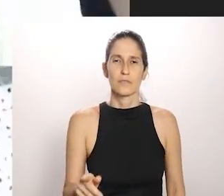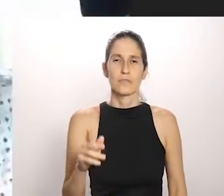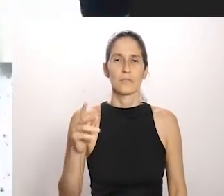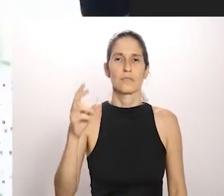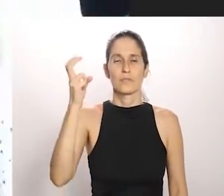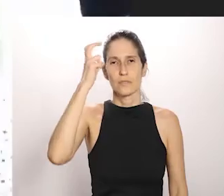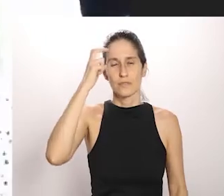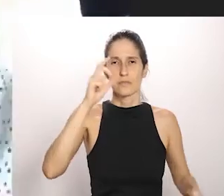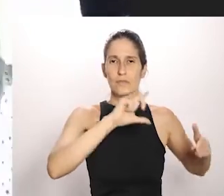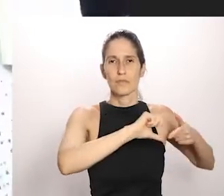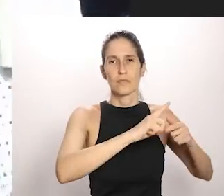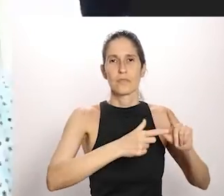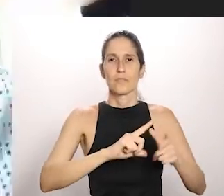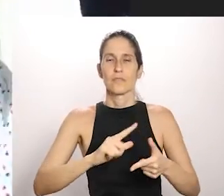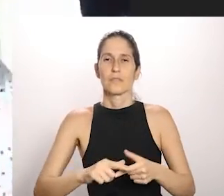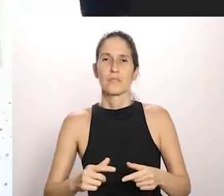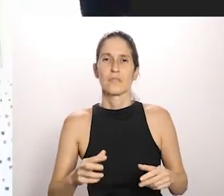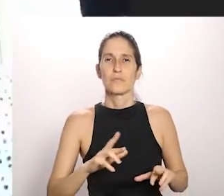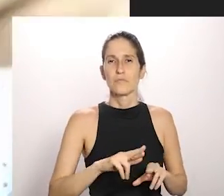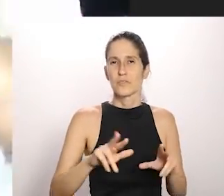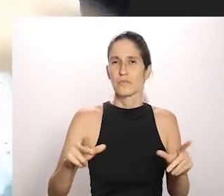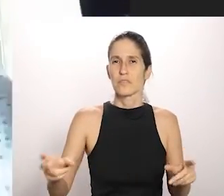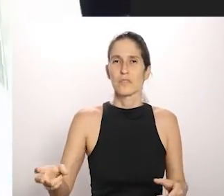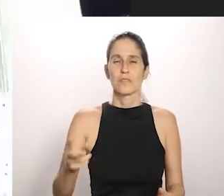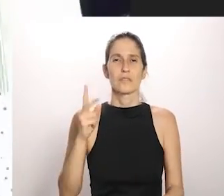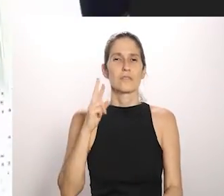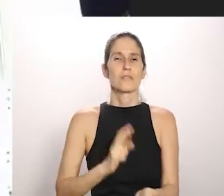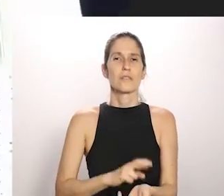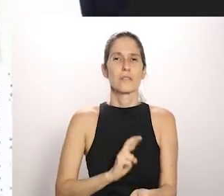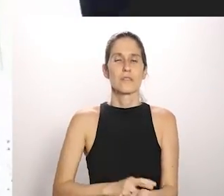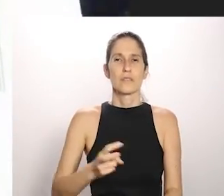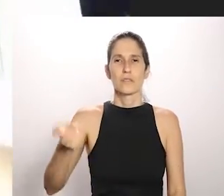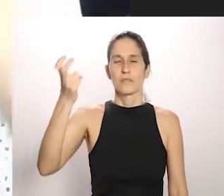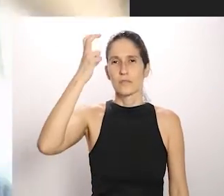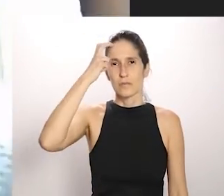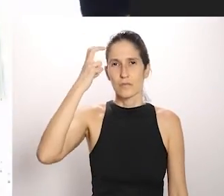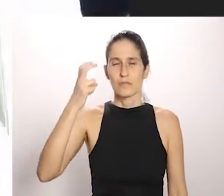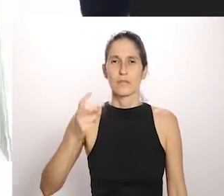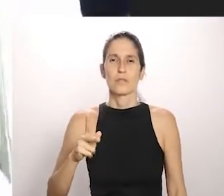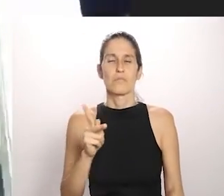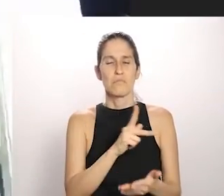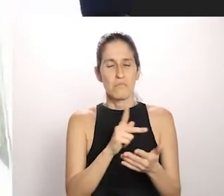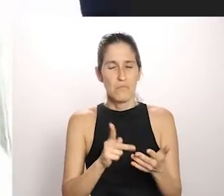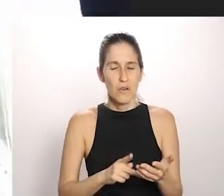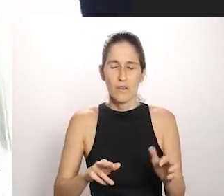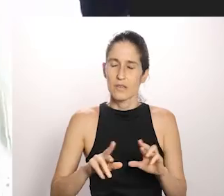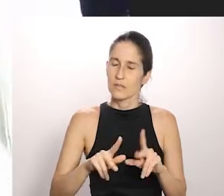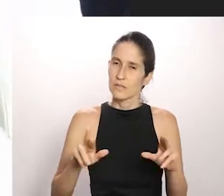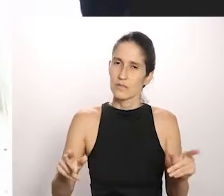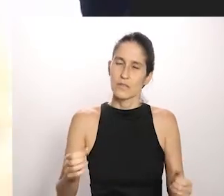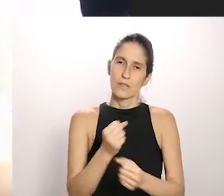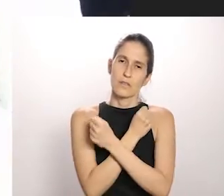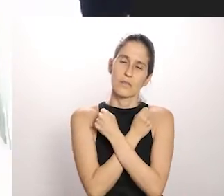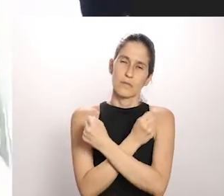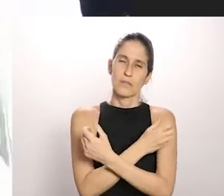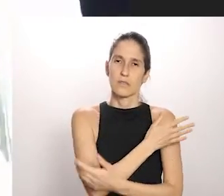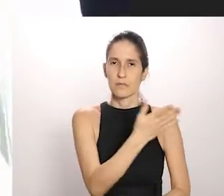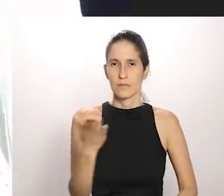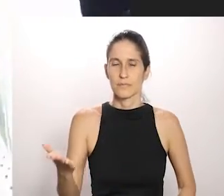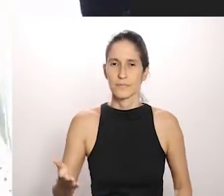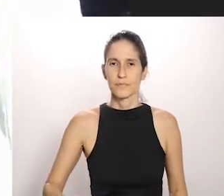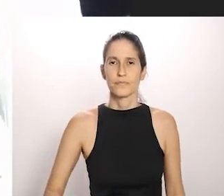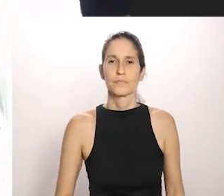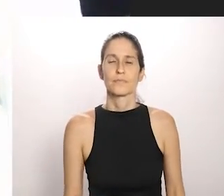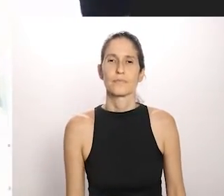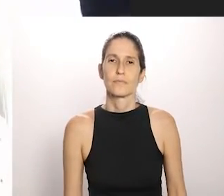cultura, mestres e mestras de Maracatu, de Cavalo Marino, de vários segmentos culturais, os poetas, repentistas, vários. Quero mandar um abraço para todos.